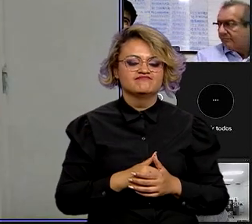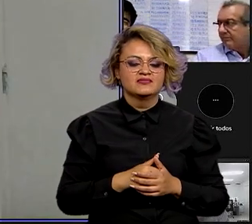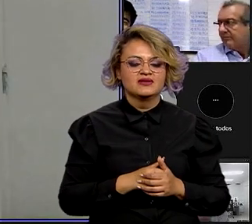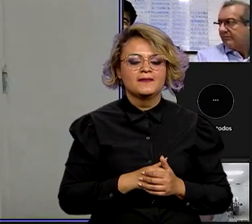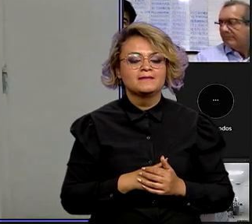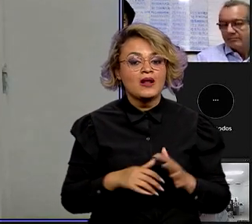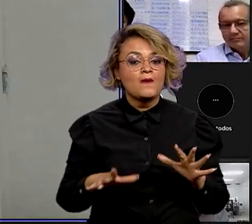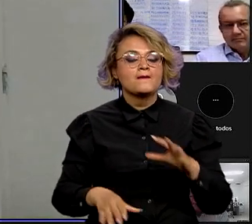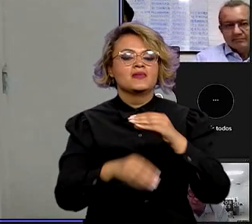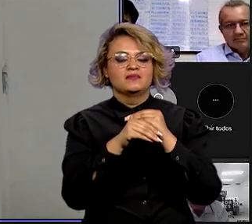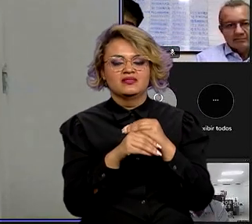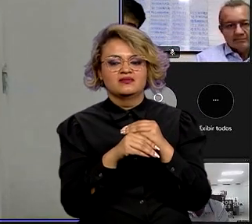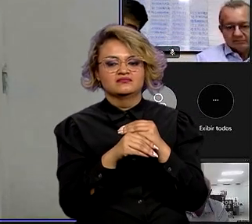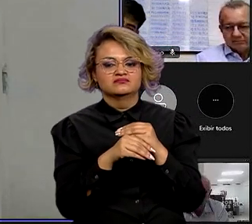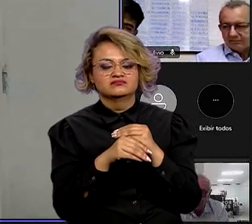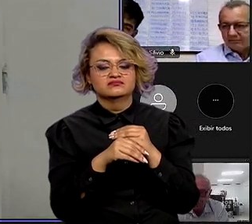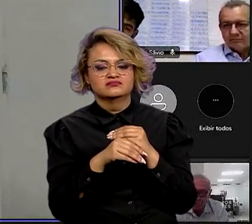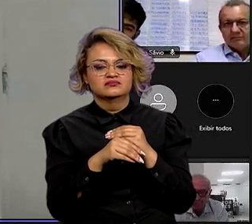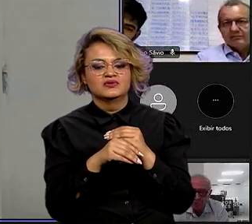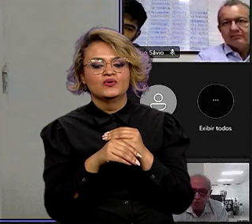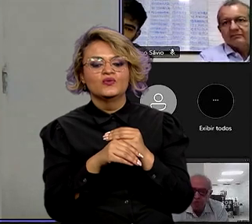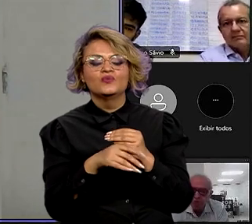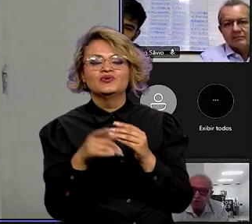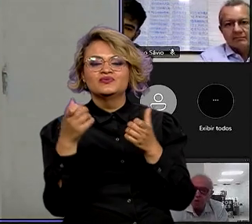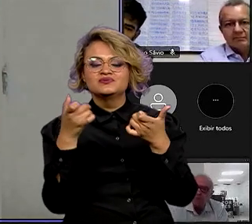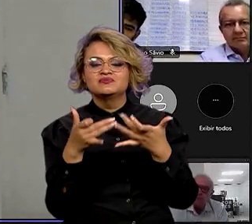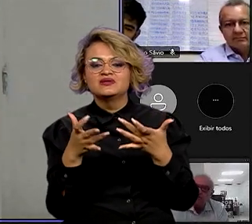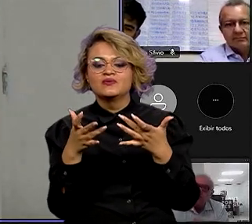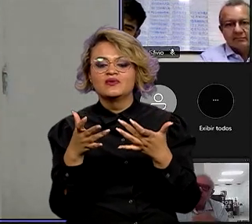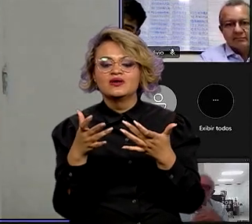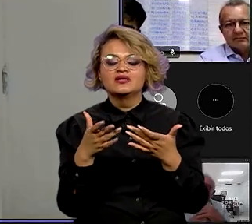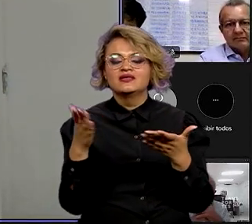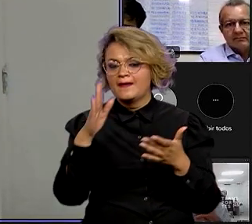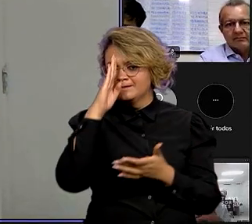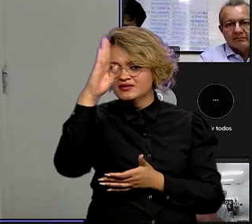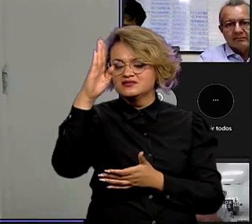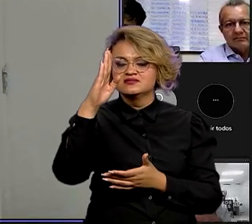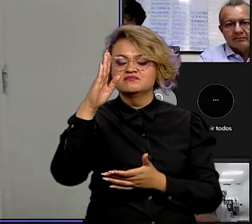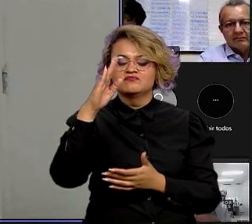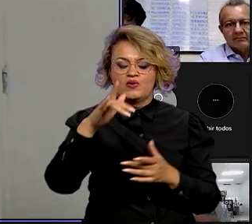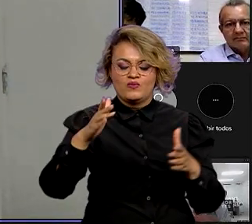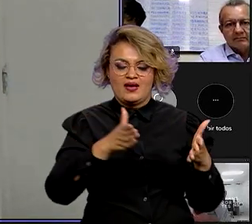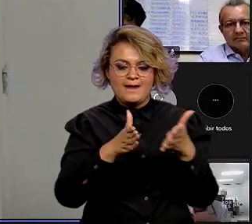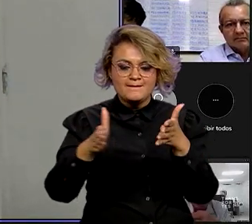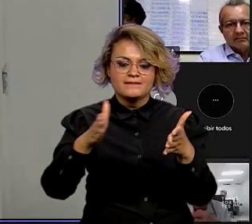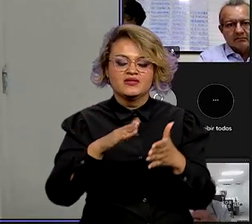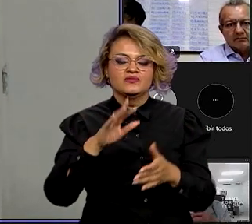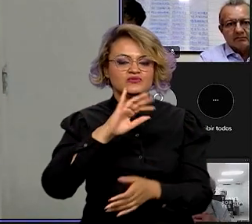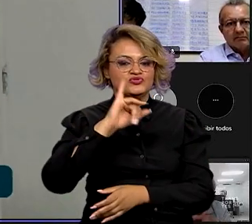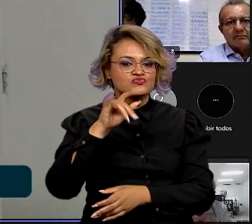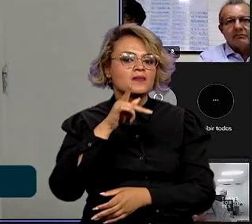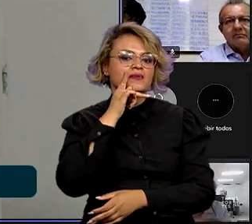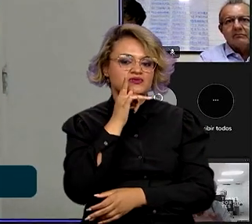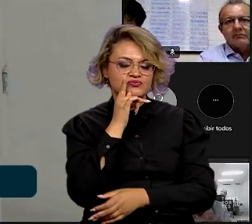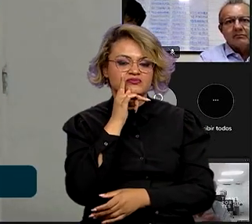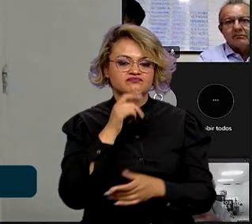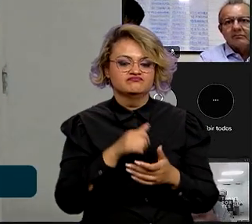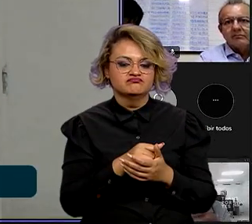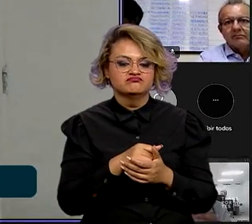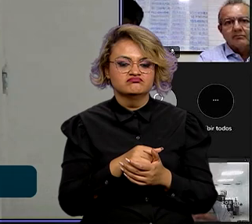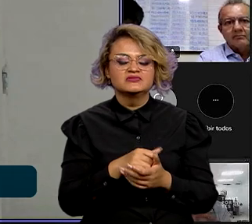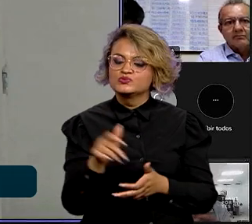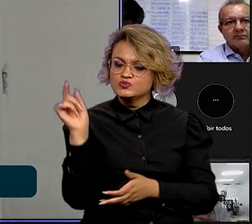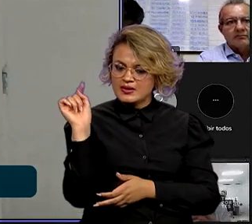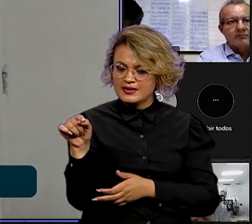complementar o que eu costumo chamar que hoje é a principal avenida da cidade de João Pessoa, é